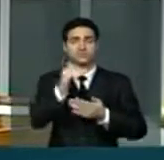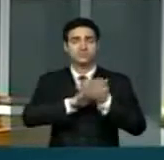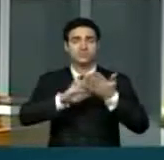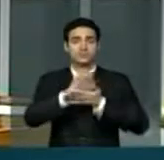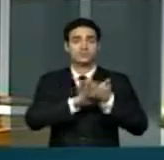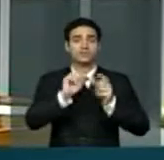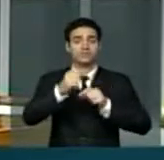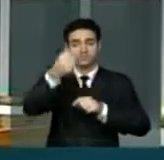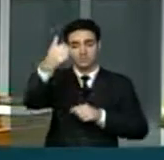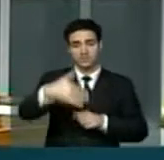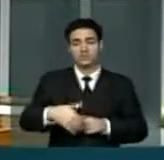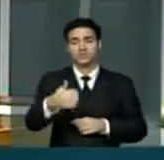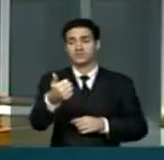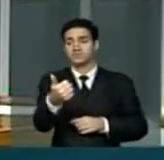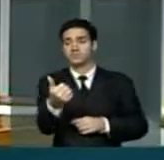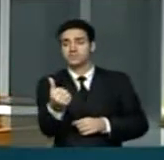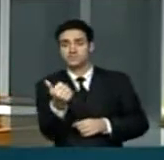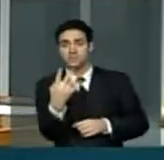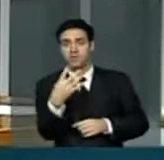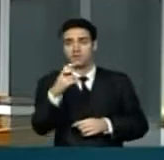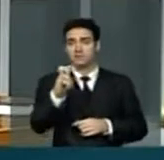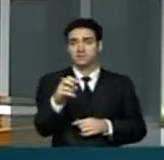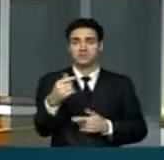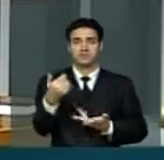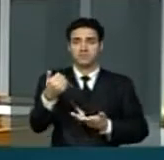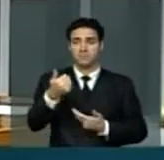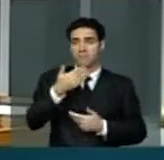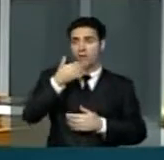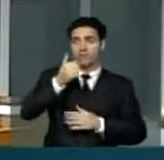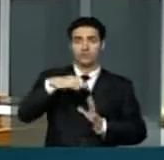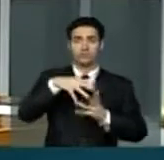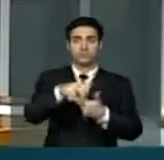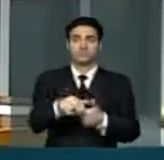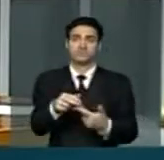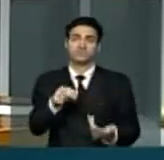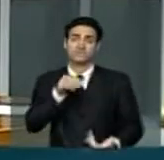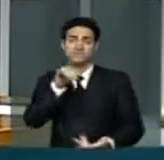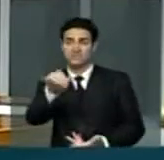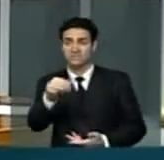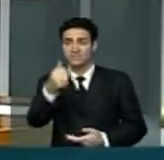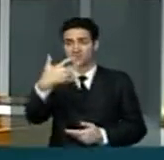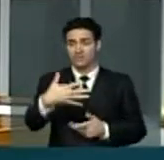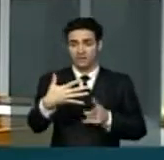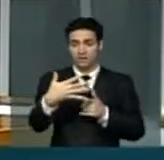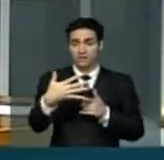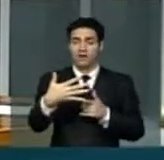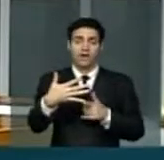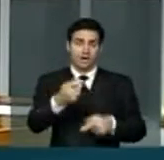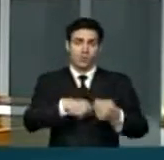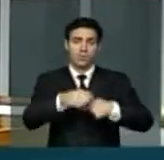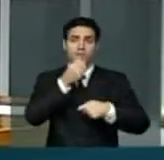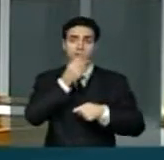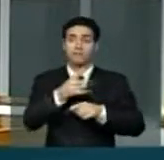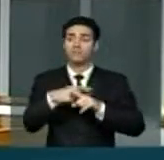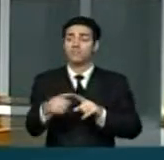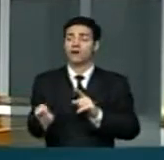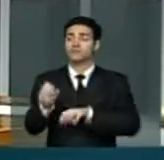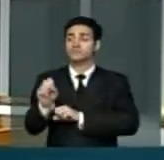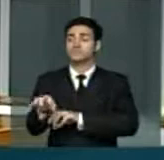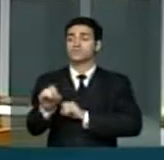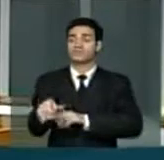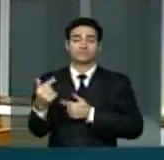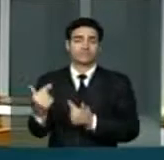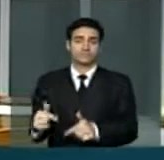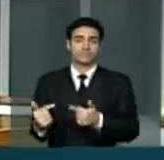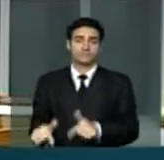educação de excelente qualidade, nossa conquista não terá como sustentar-se. O Plano Nacional de